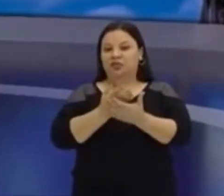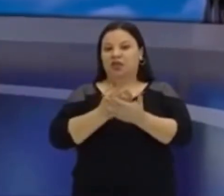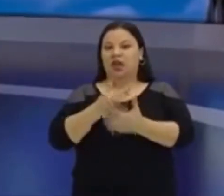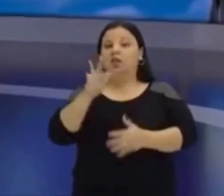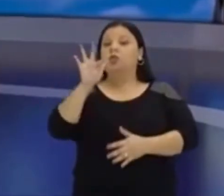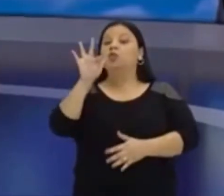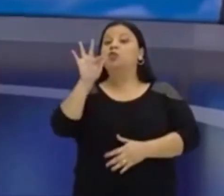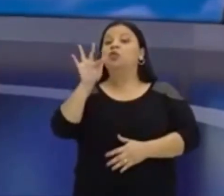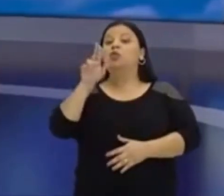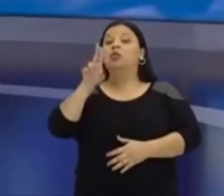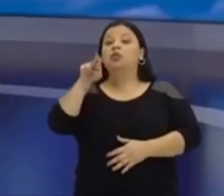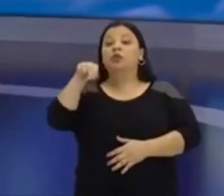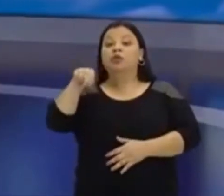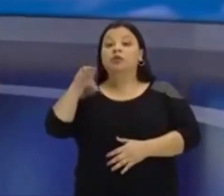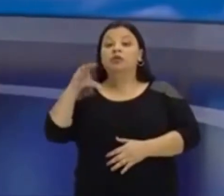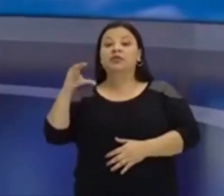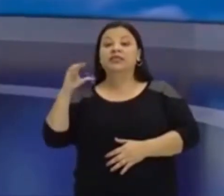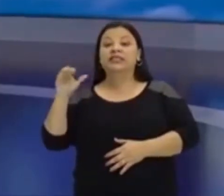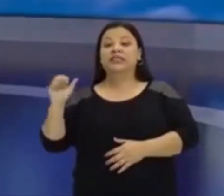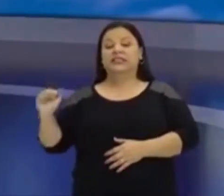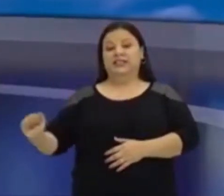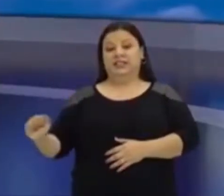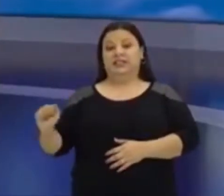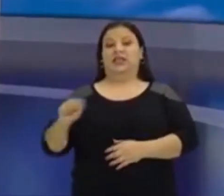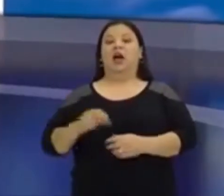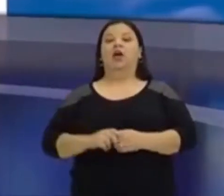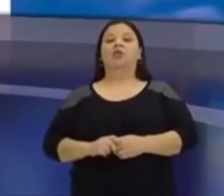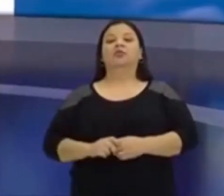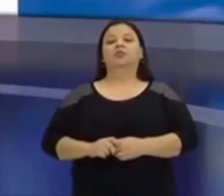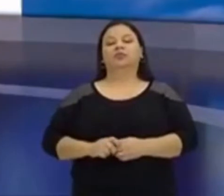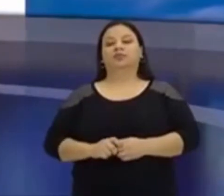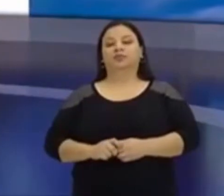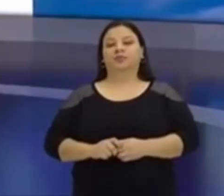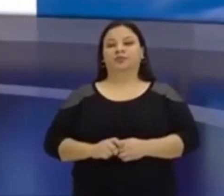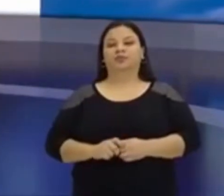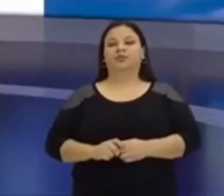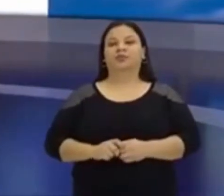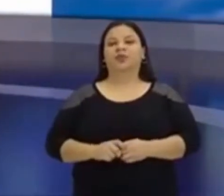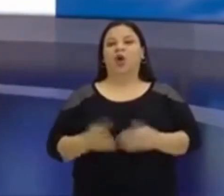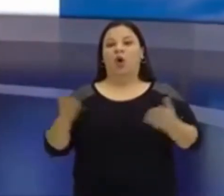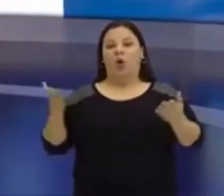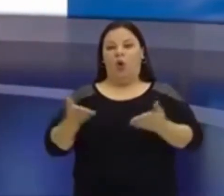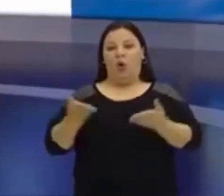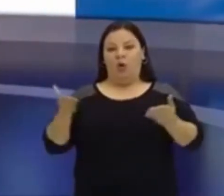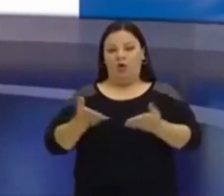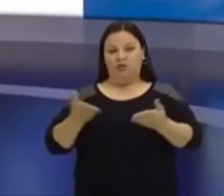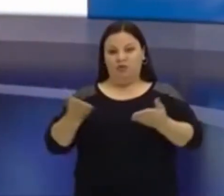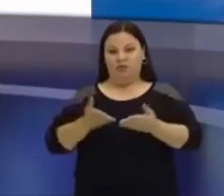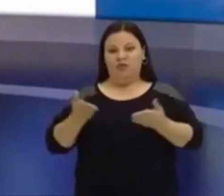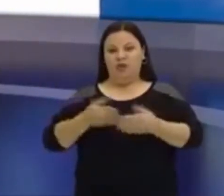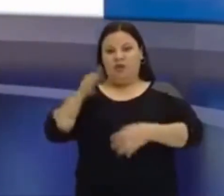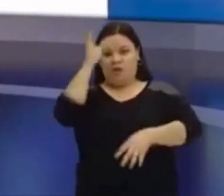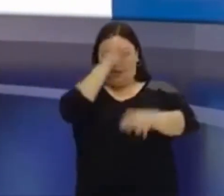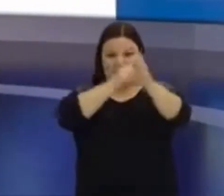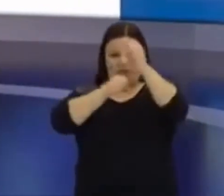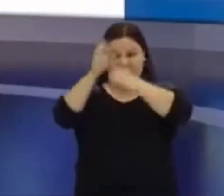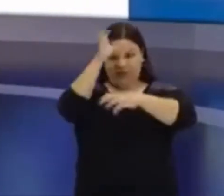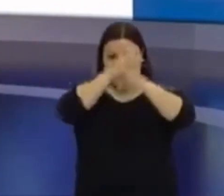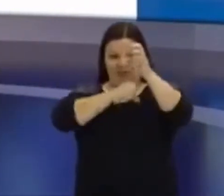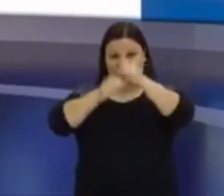né? Ou função do segundo grau, certo? E hoje, a vai trabalhar um pouquinho com a forma geométrica, com aquela questão do plano